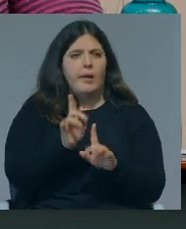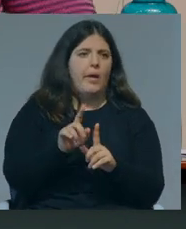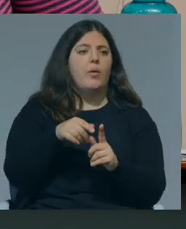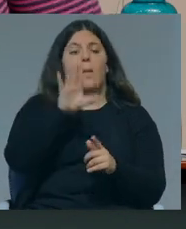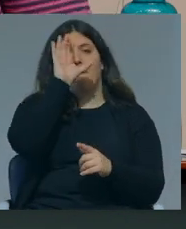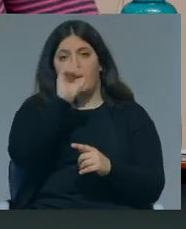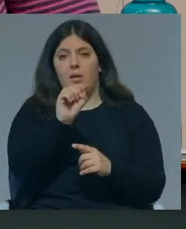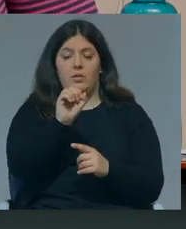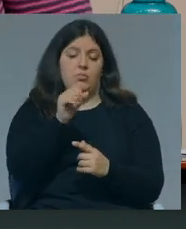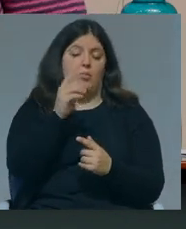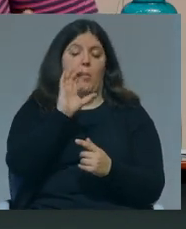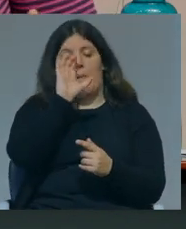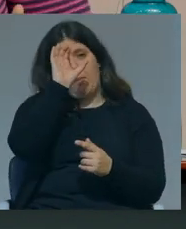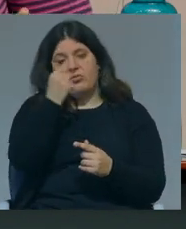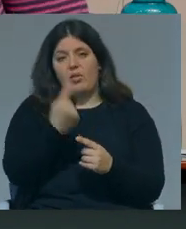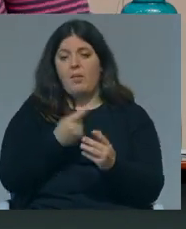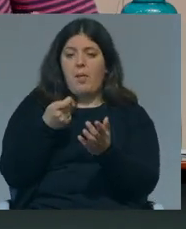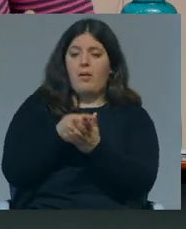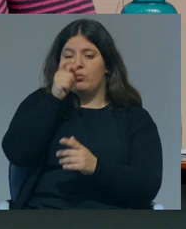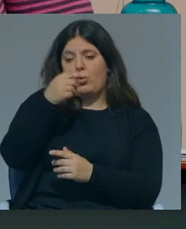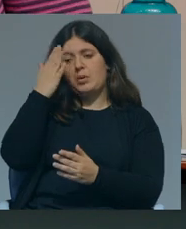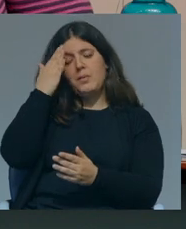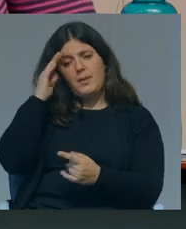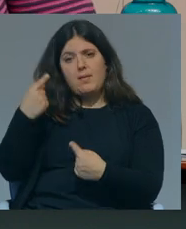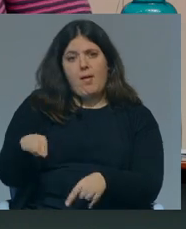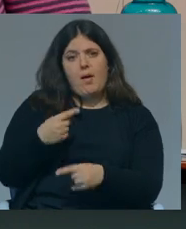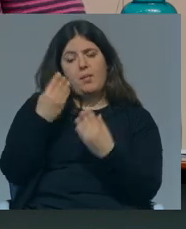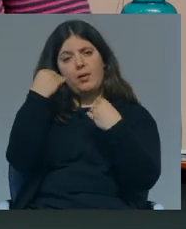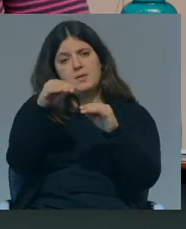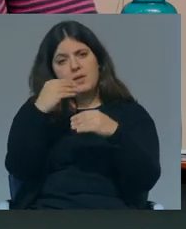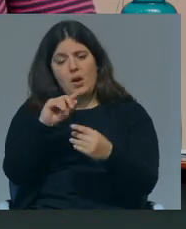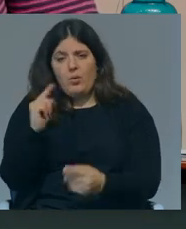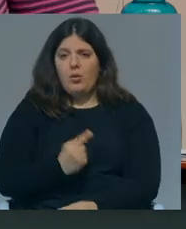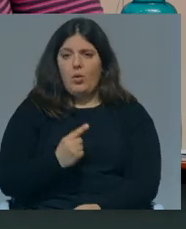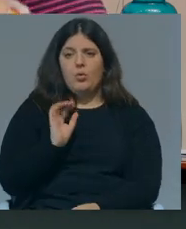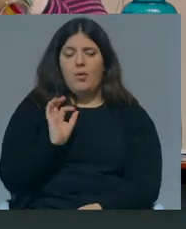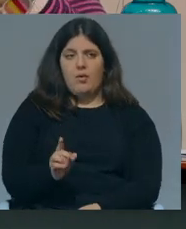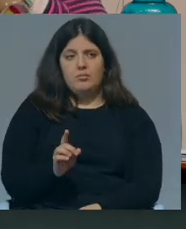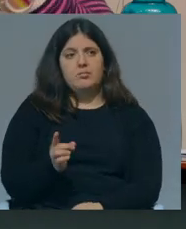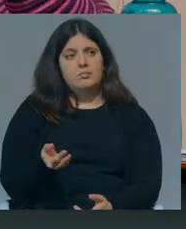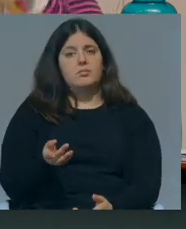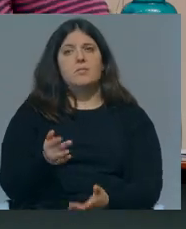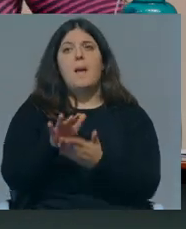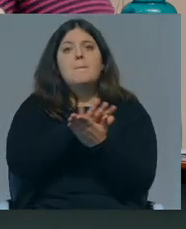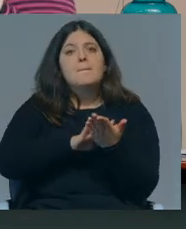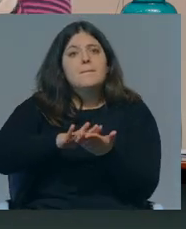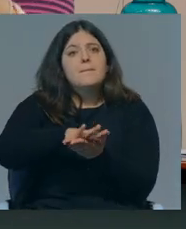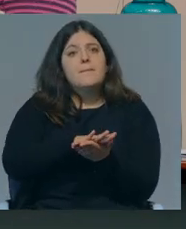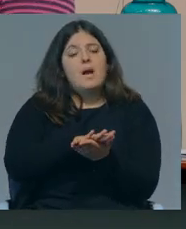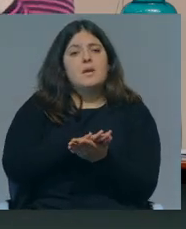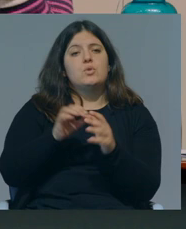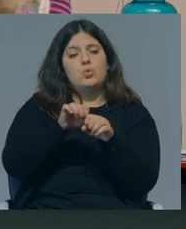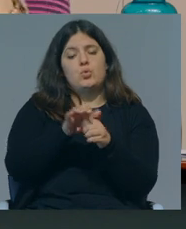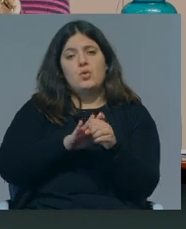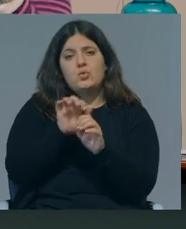para atrair pessoas competentes para dar aulas no ensino, no ensino obrigatório que é a base do nosso estado